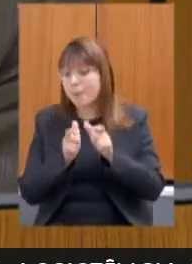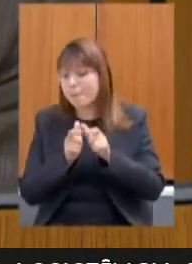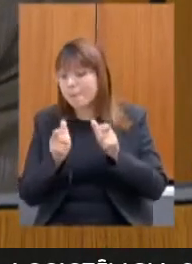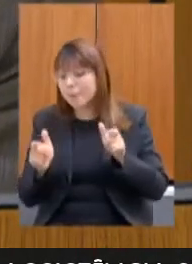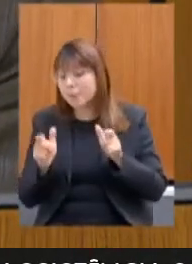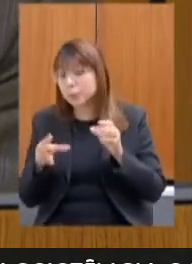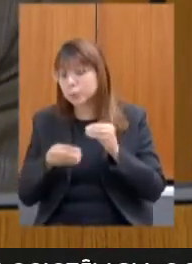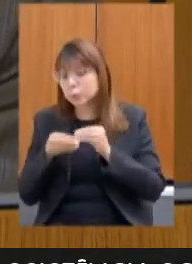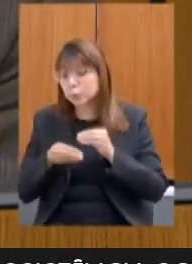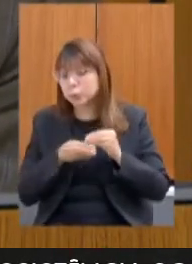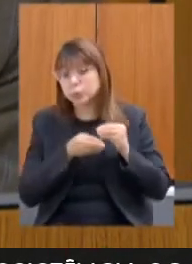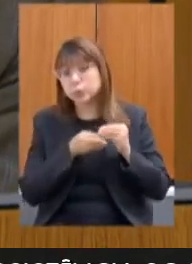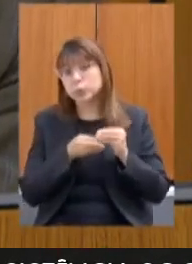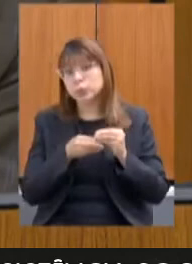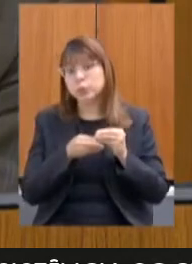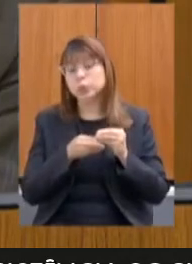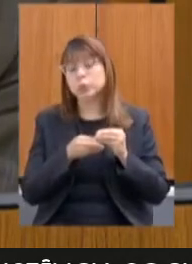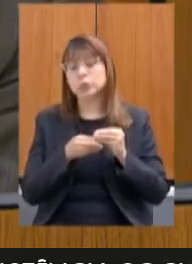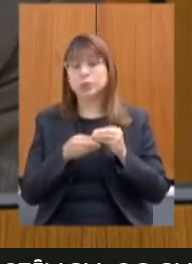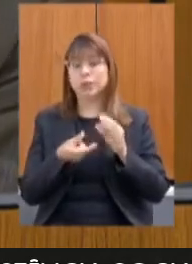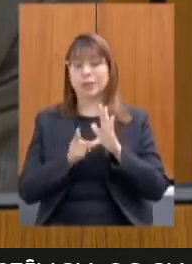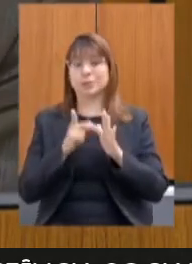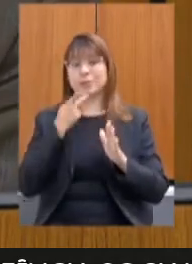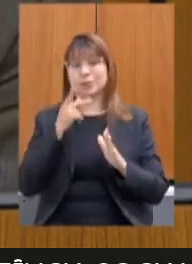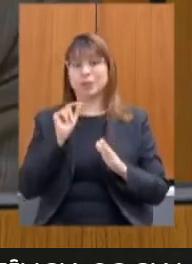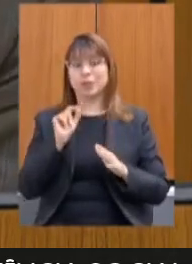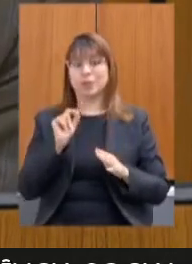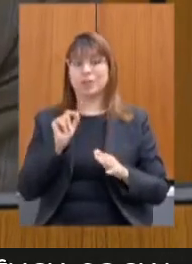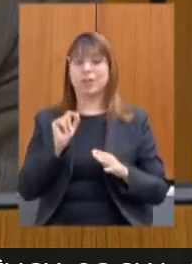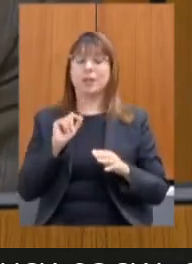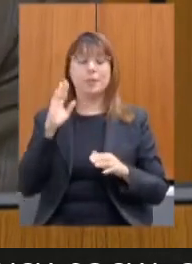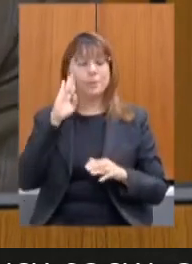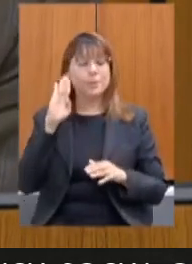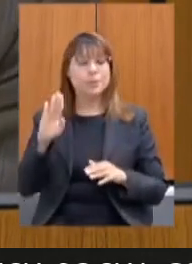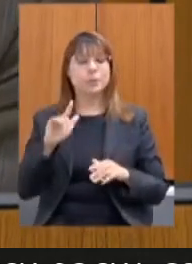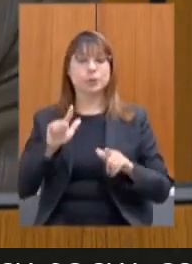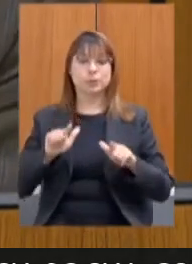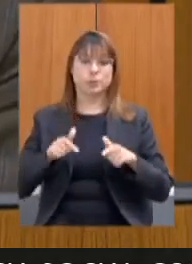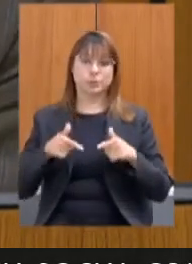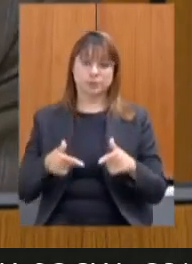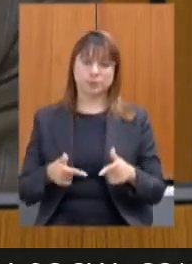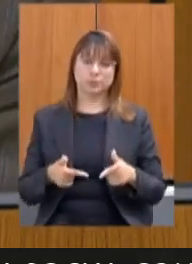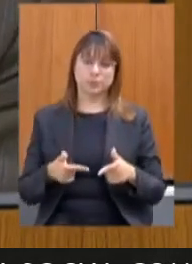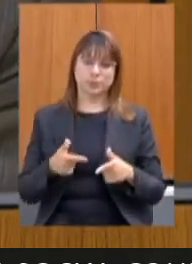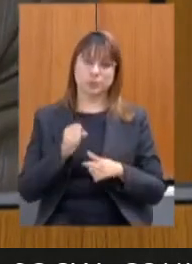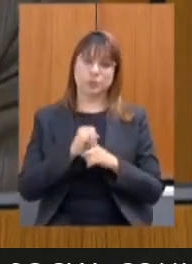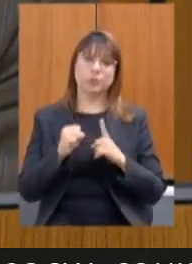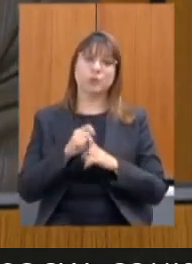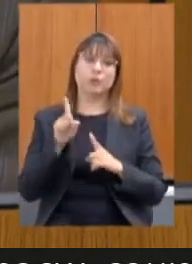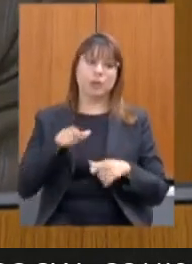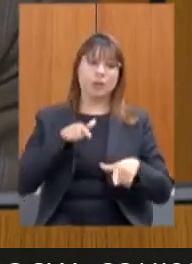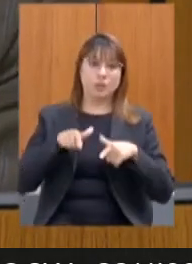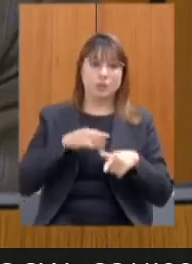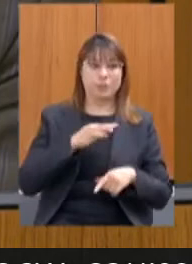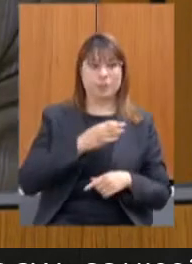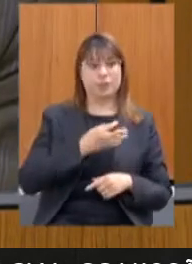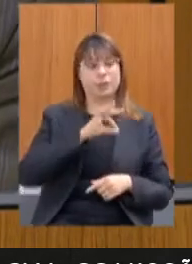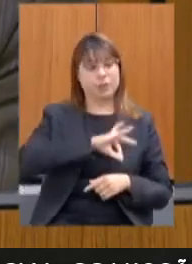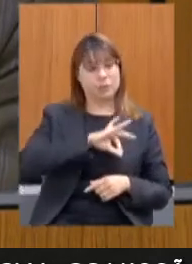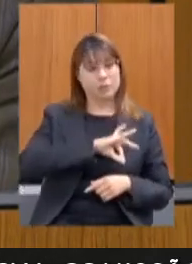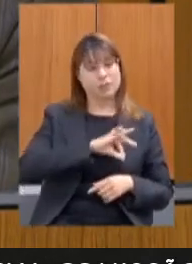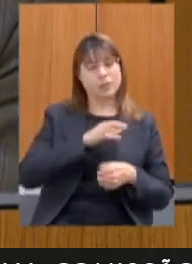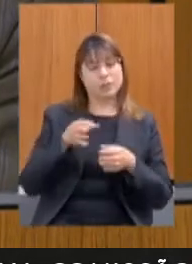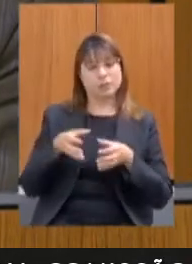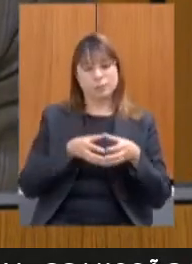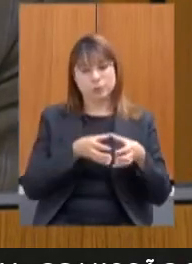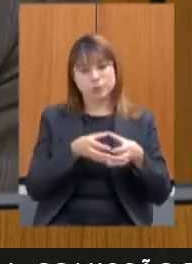emendas é para criar o que foi dito aqui que é a principal ação social criar emprego e renda nas comunidades é